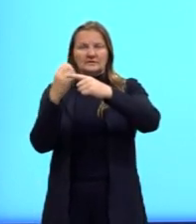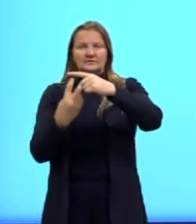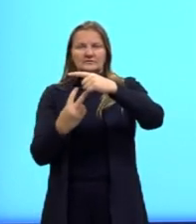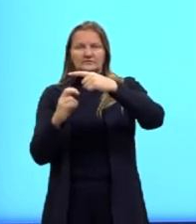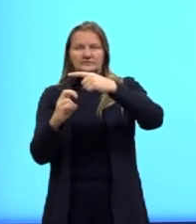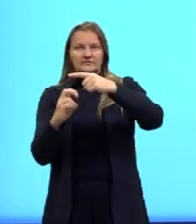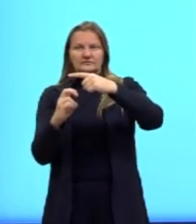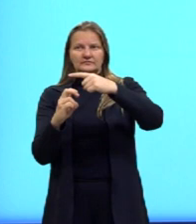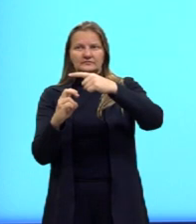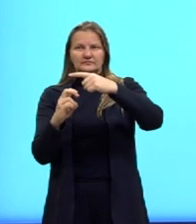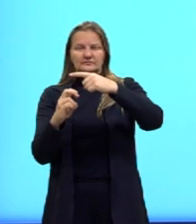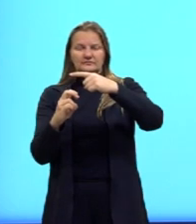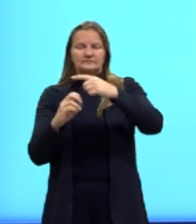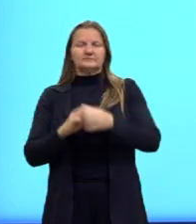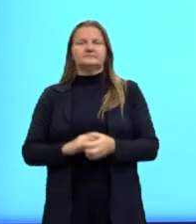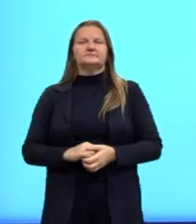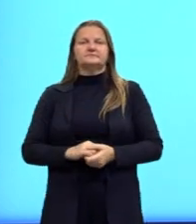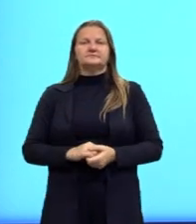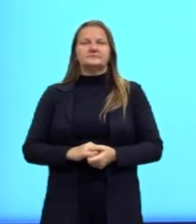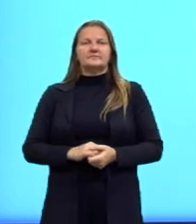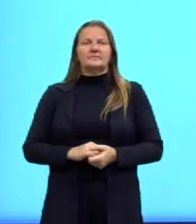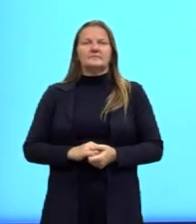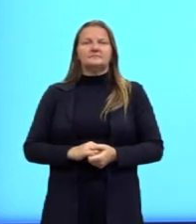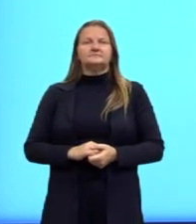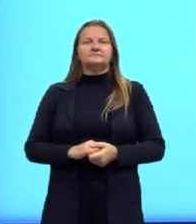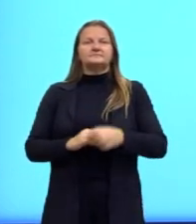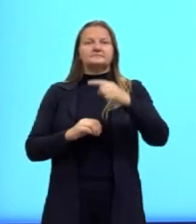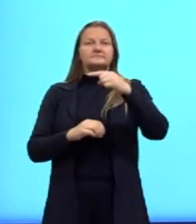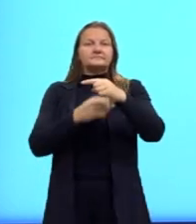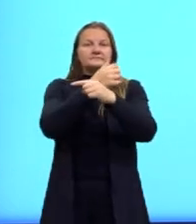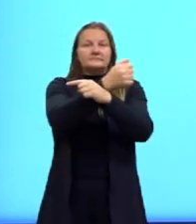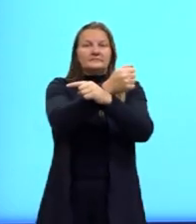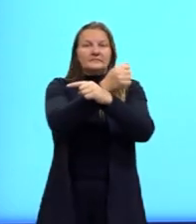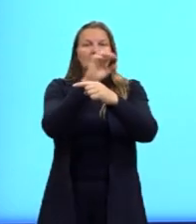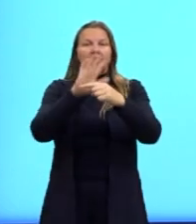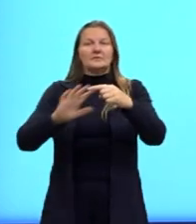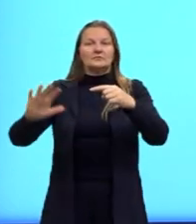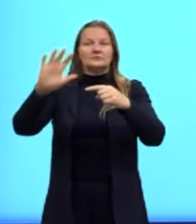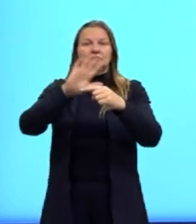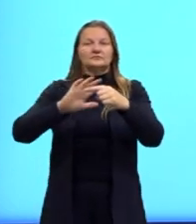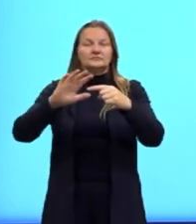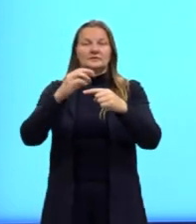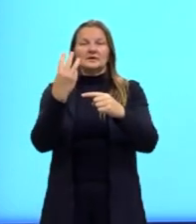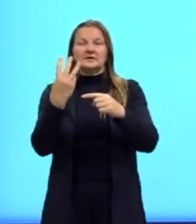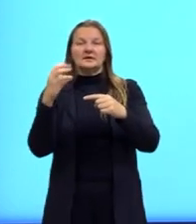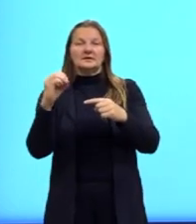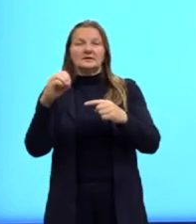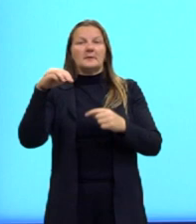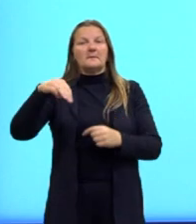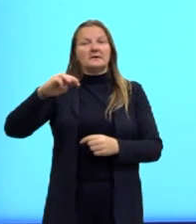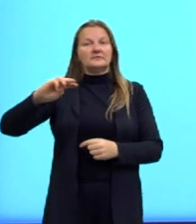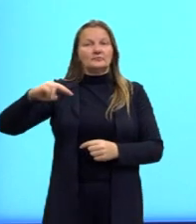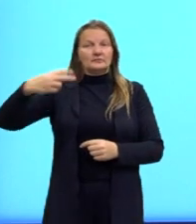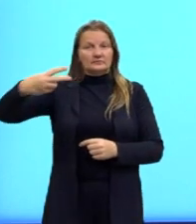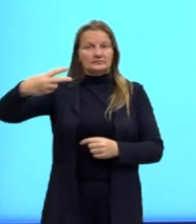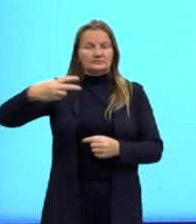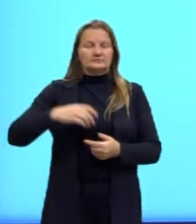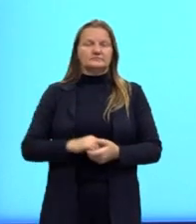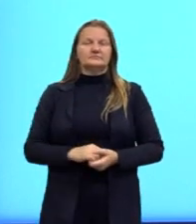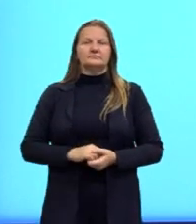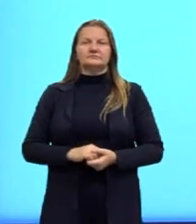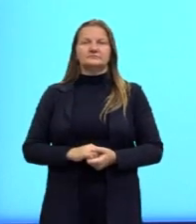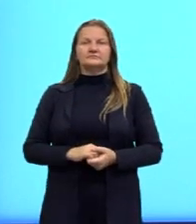dividido por 5. Então, a área ali do nosso painel seria de 30 metros quadrados, tá?